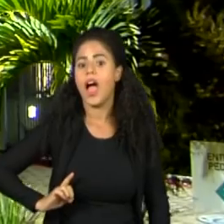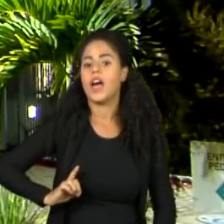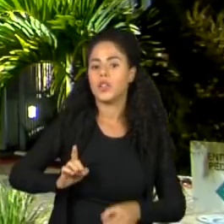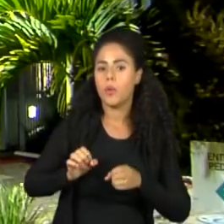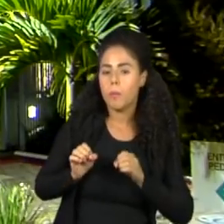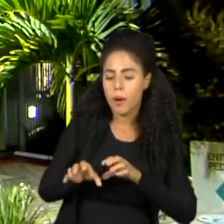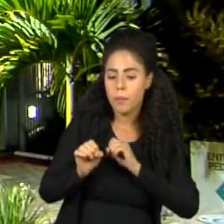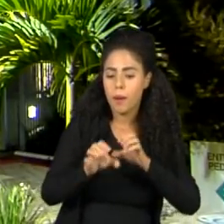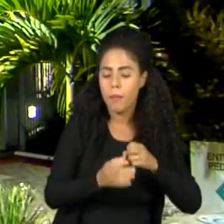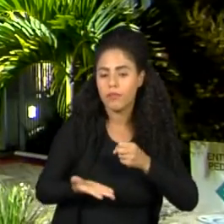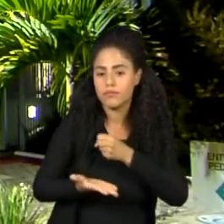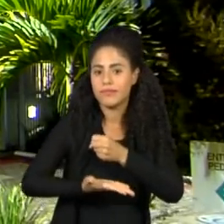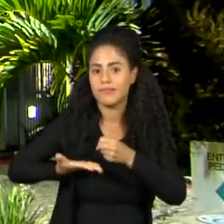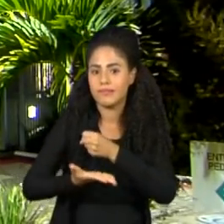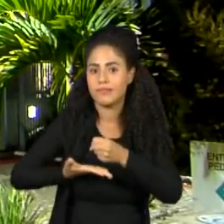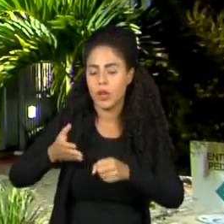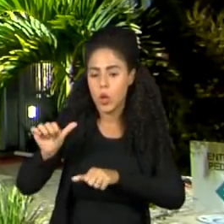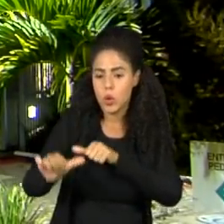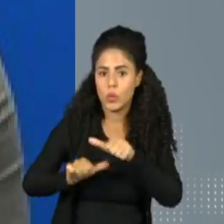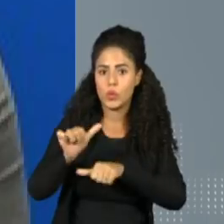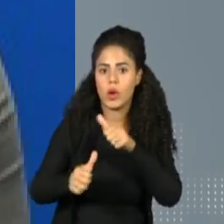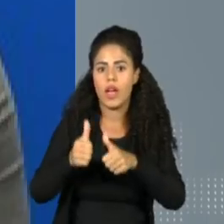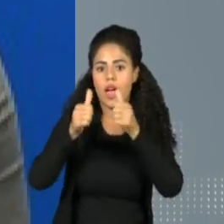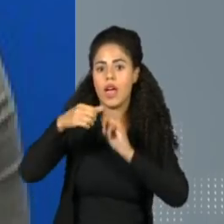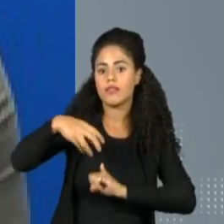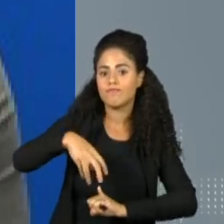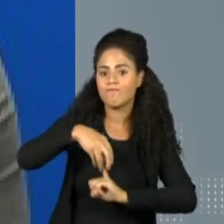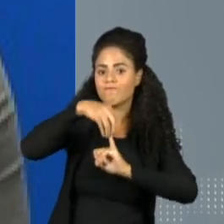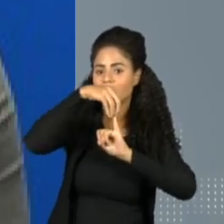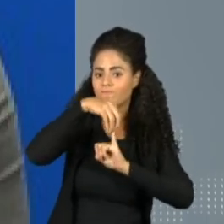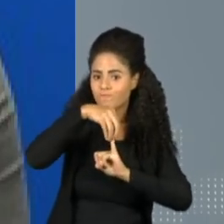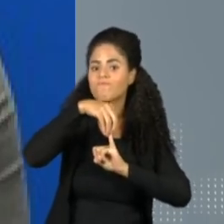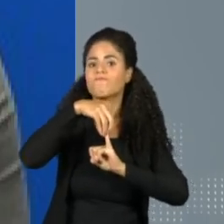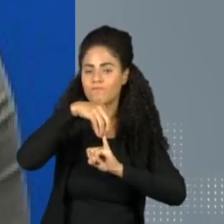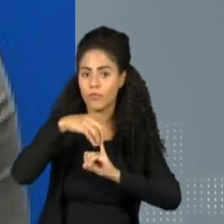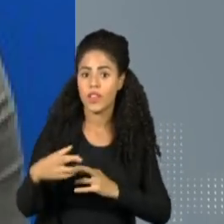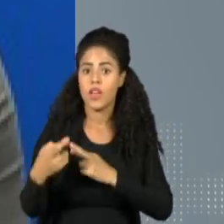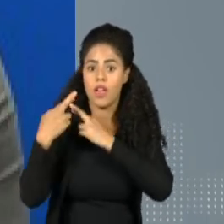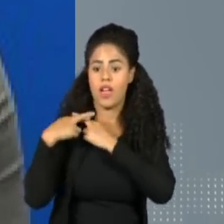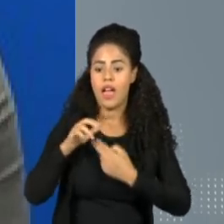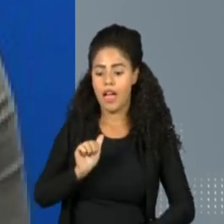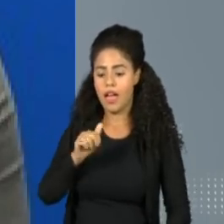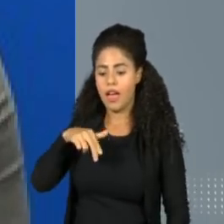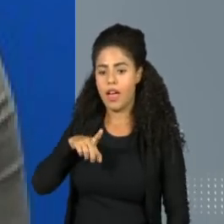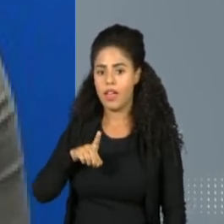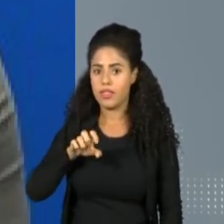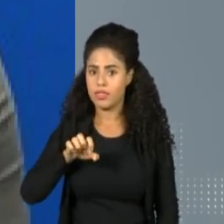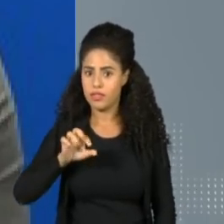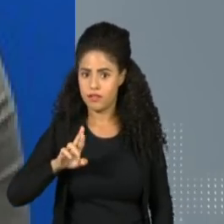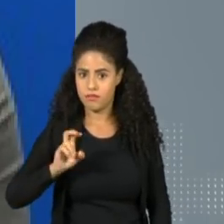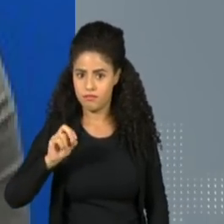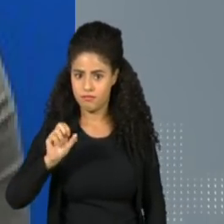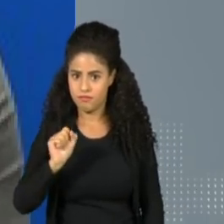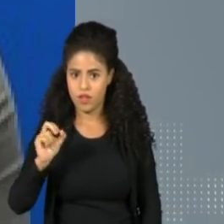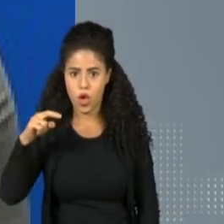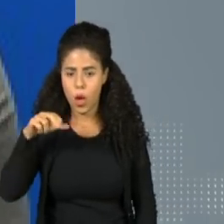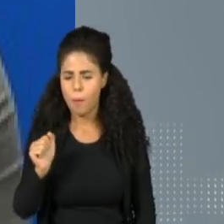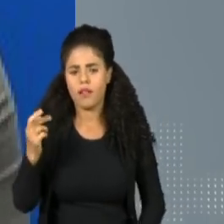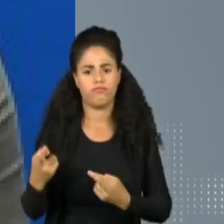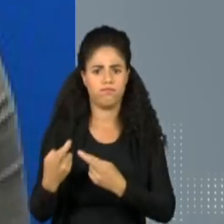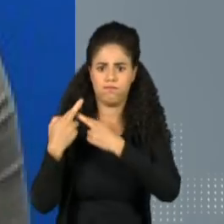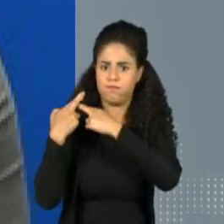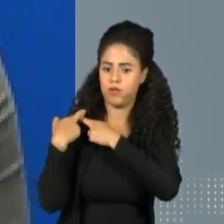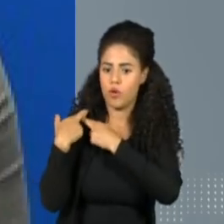ocorre em meio a uma série de mudanças no INEP. Servidor de carreira, Anderson Soares Furtado de Oliveira, estava no cargo desde